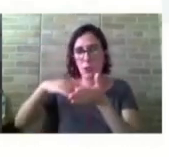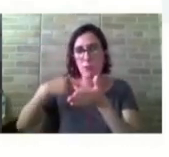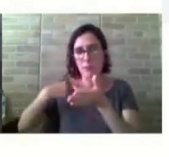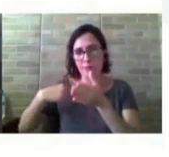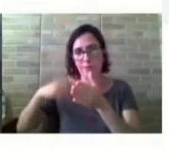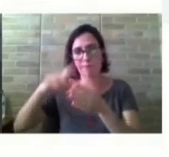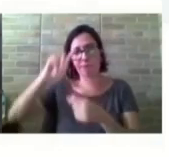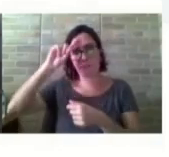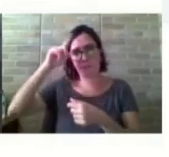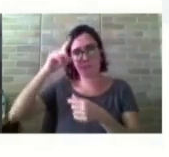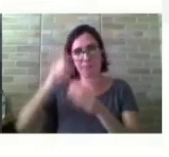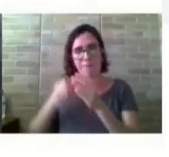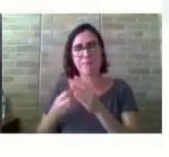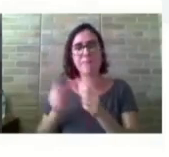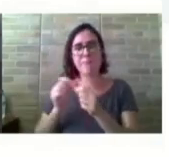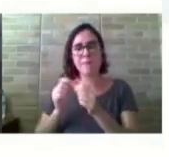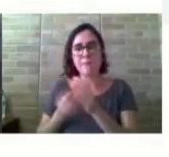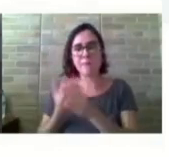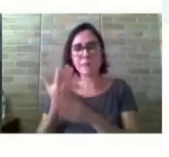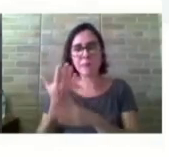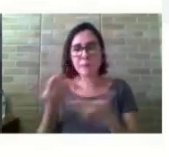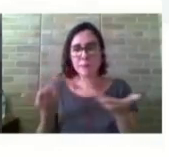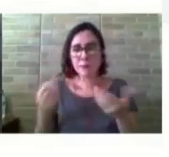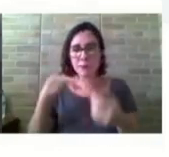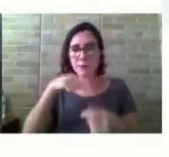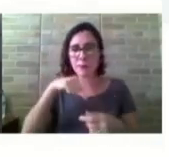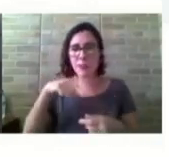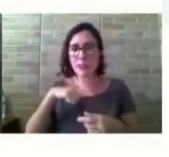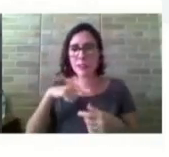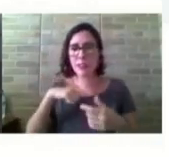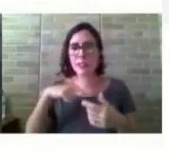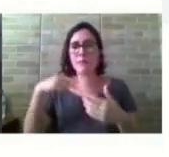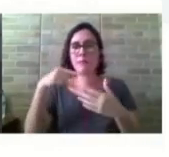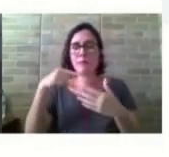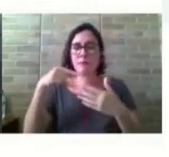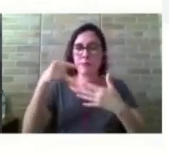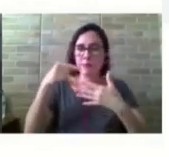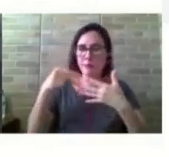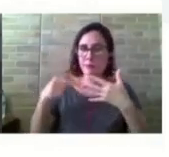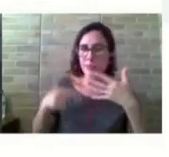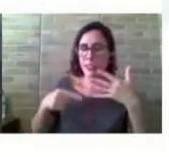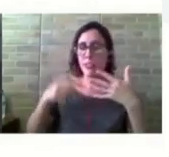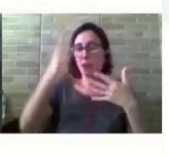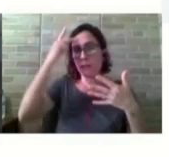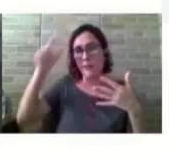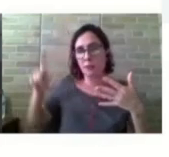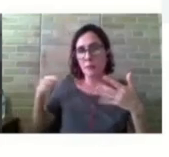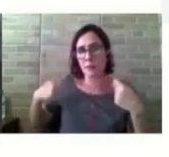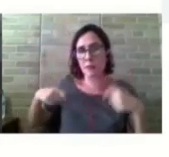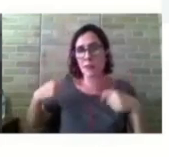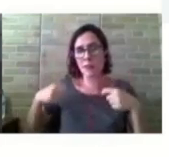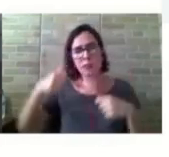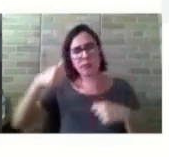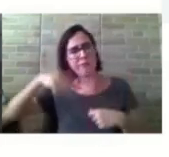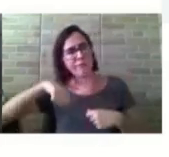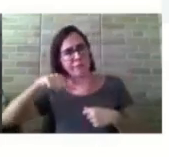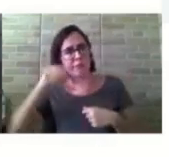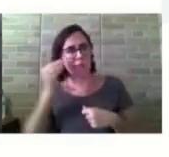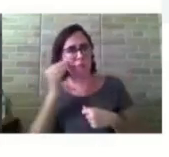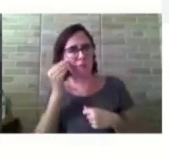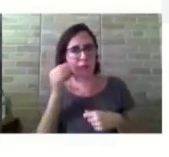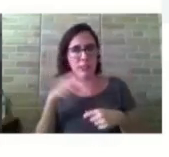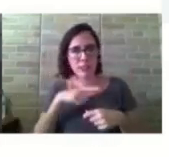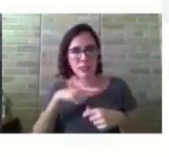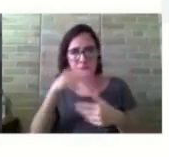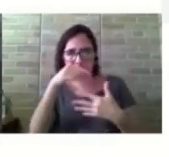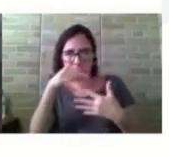Há vários elementos presentes em cada rota que a pessoa precisa avaliar, né? E tem elementos que são presentes em todas